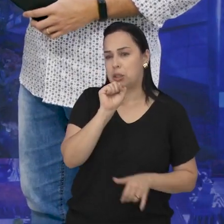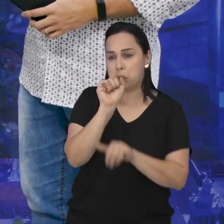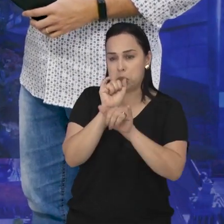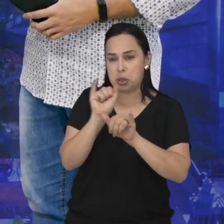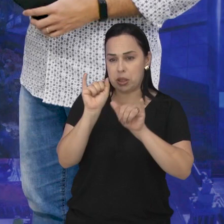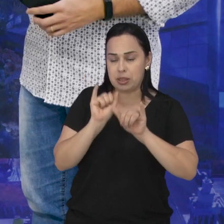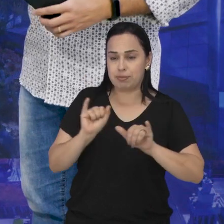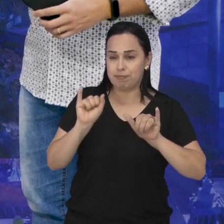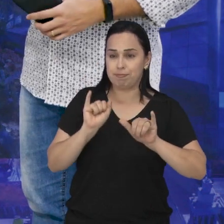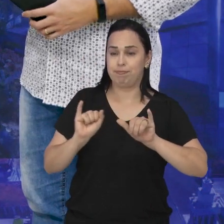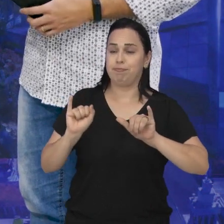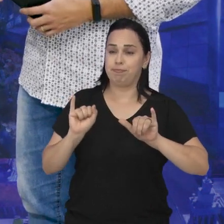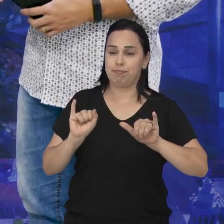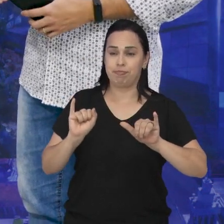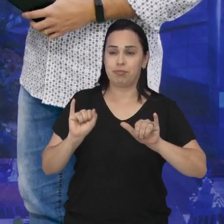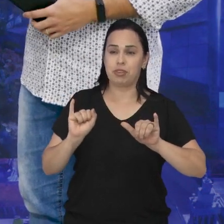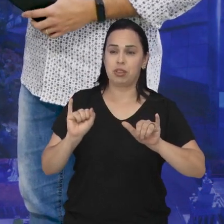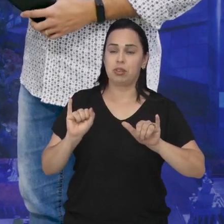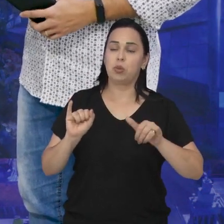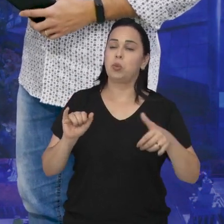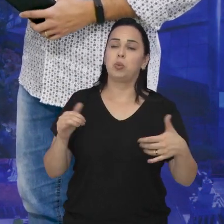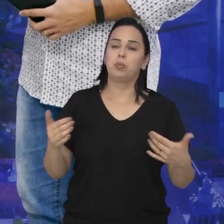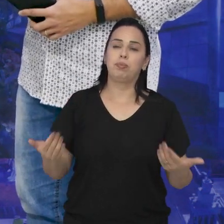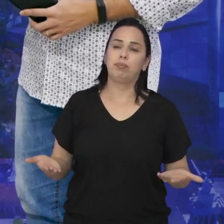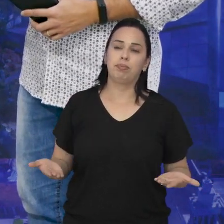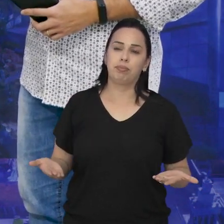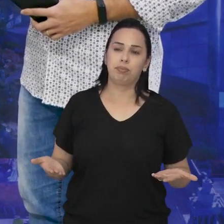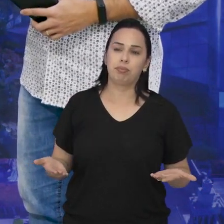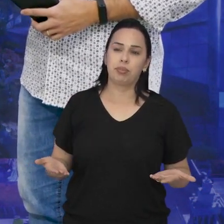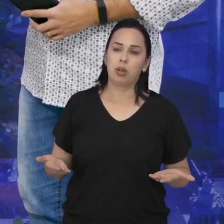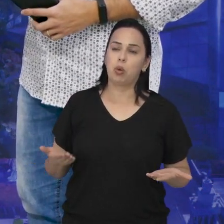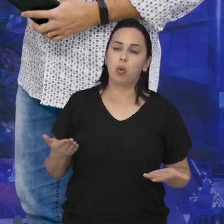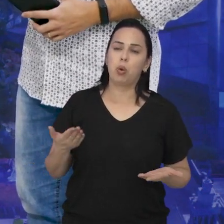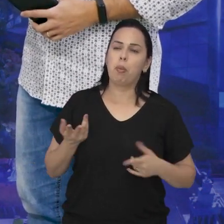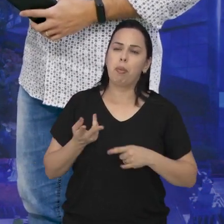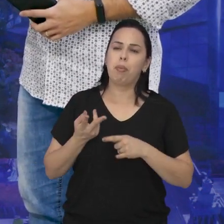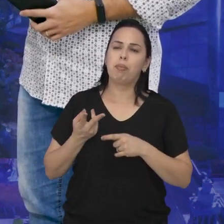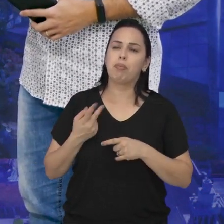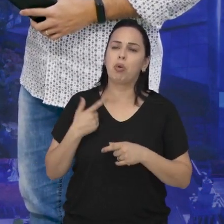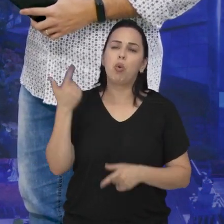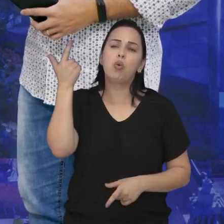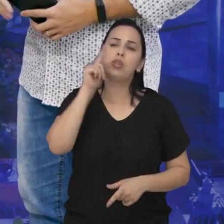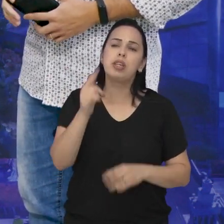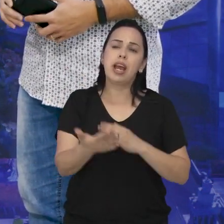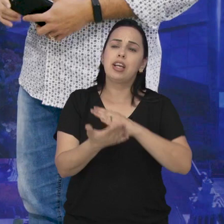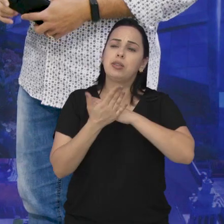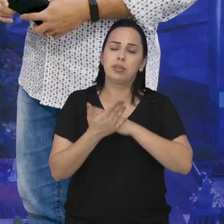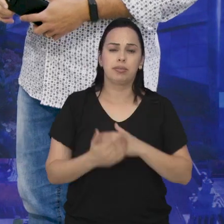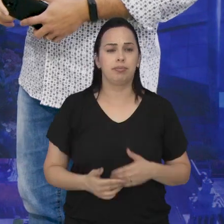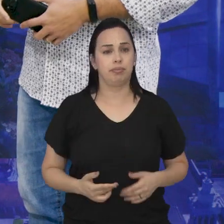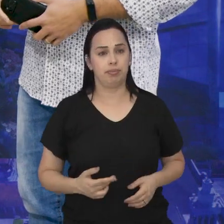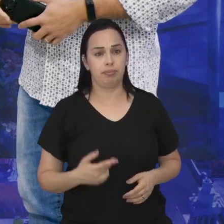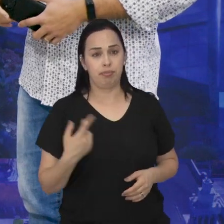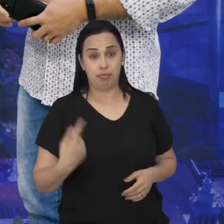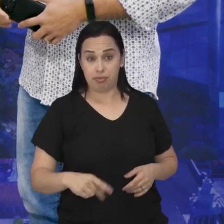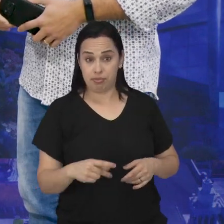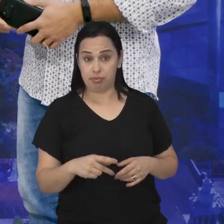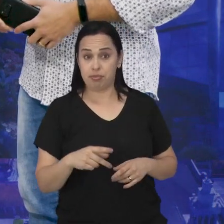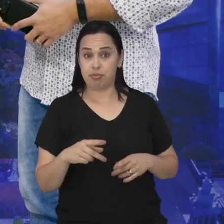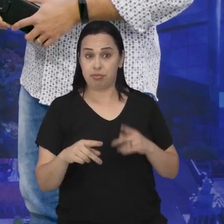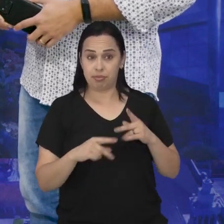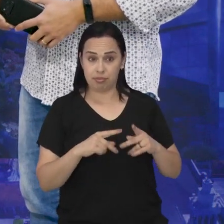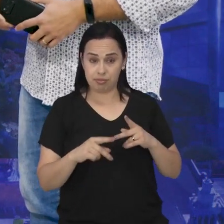pode reforçar, antes de finalizar, como buscar essa ajuda aqui no município? Então, aqui no